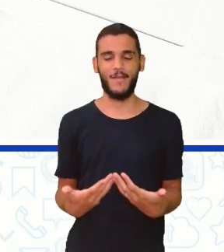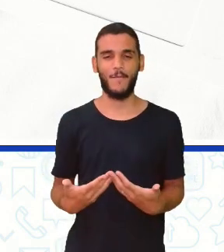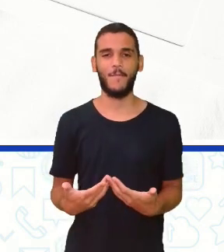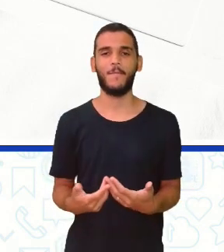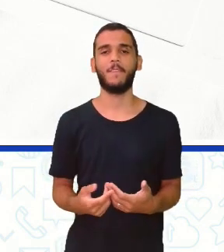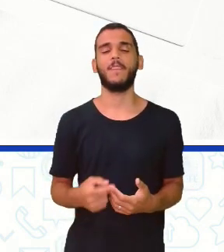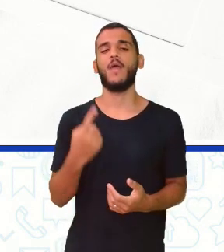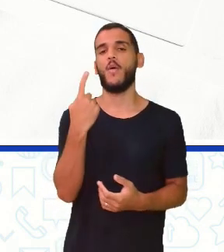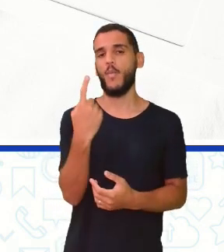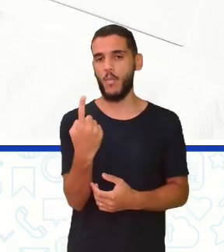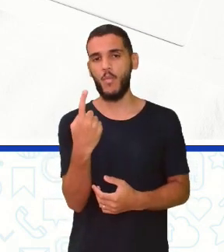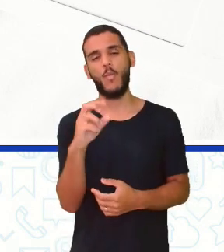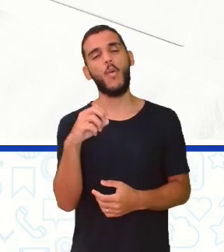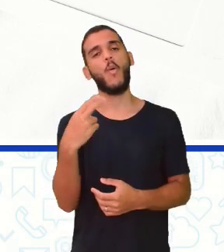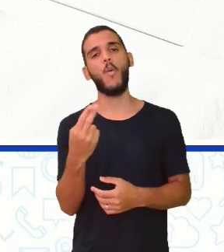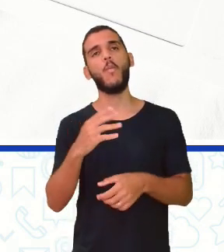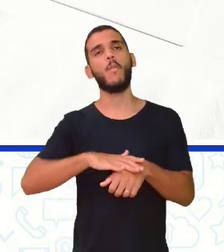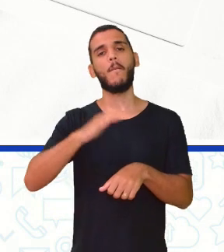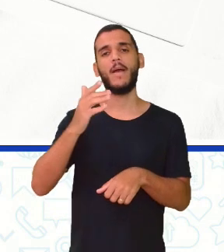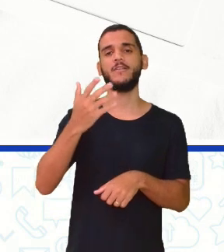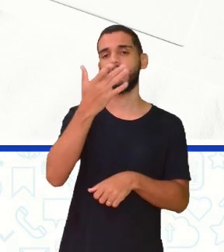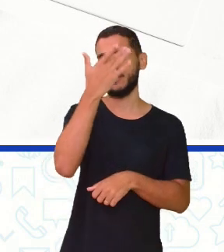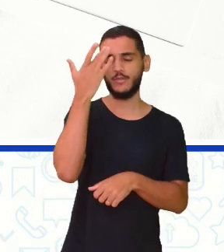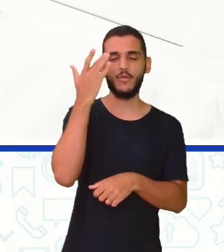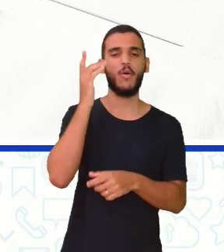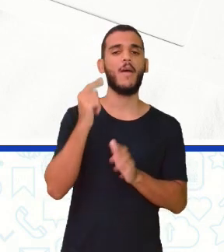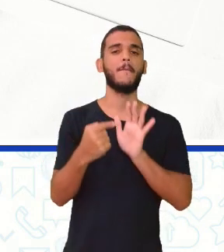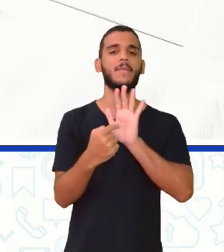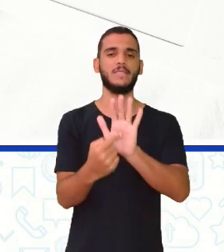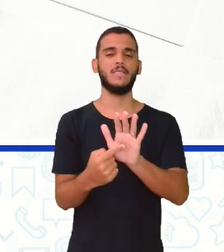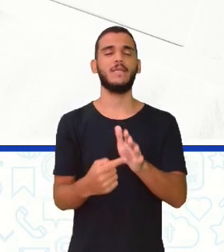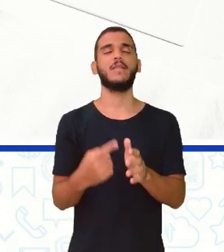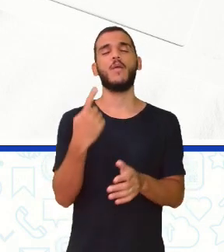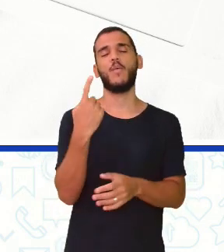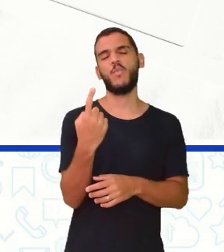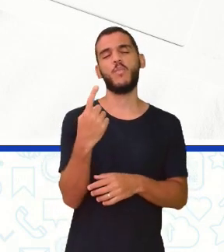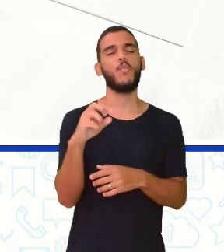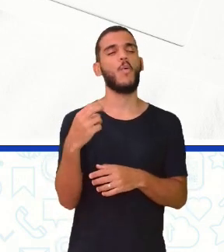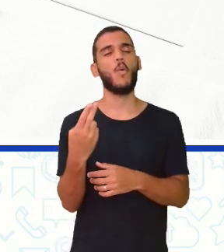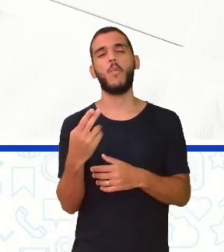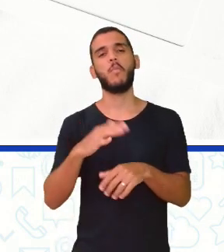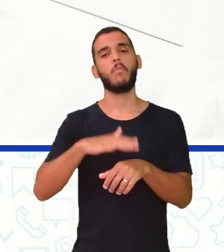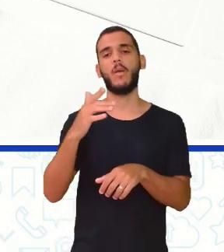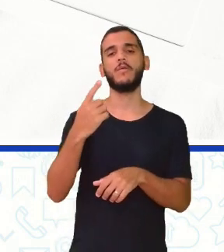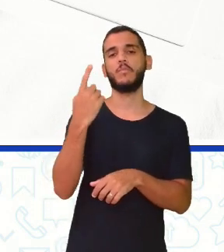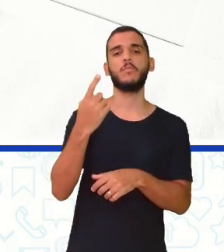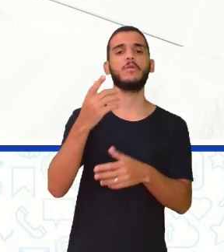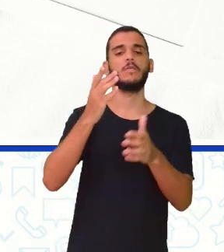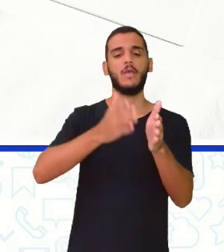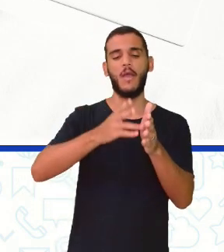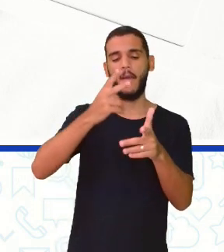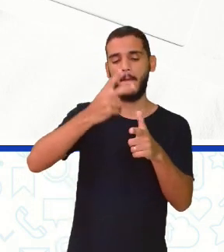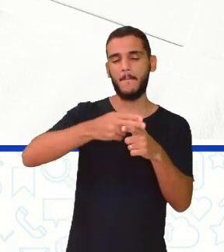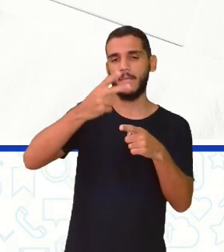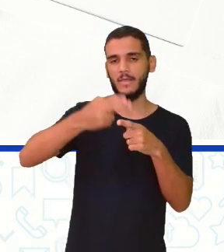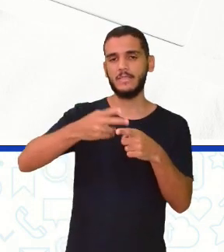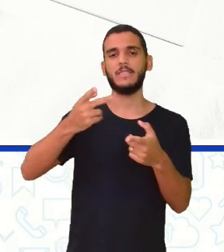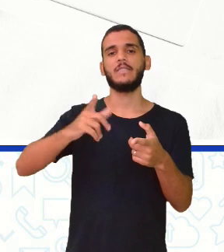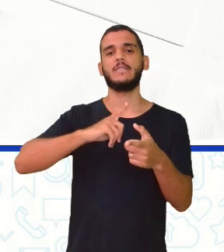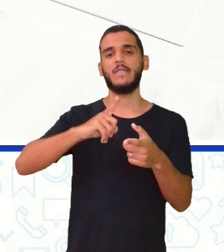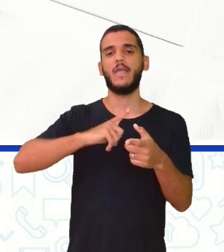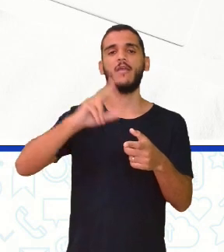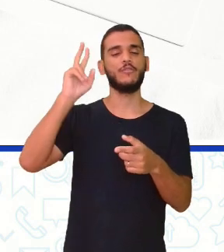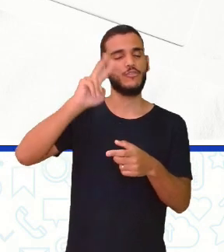um ou mais apresentadores usam cada episódio de podcast para contar uma história inteira ou um capítulo de uma história em